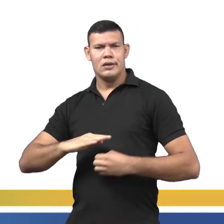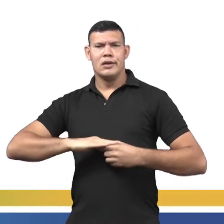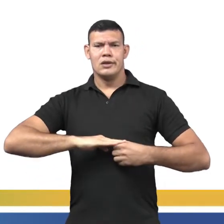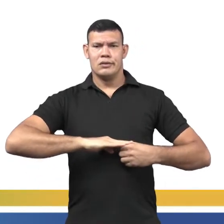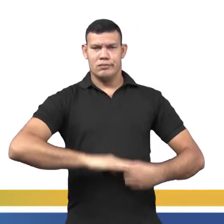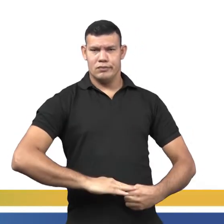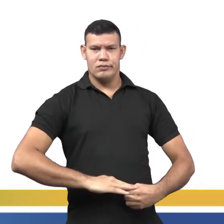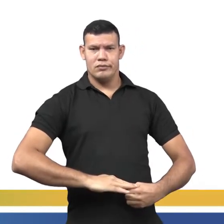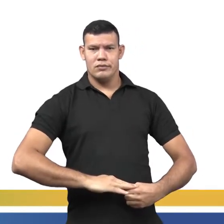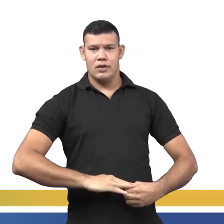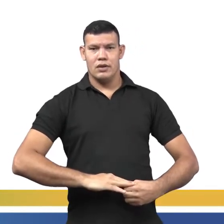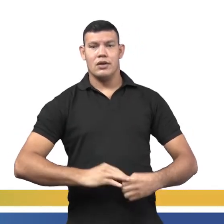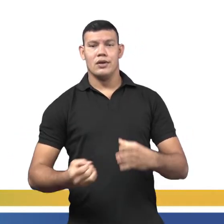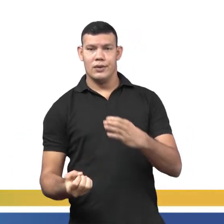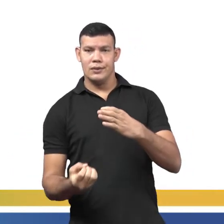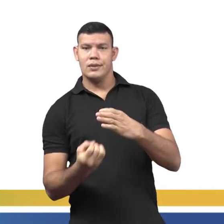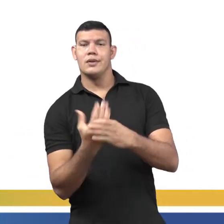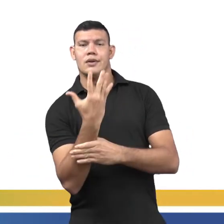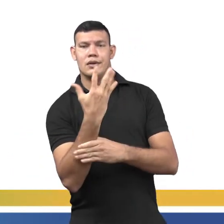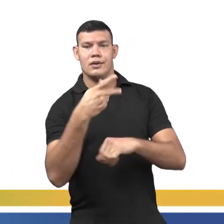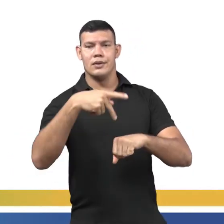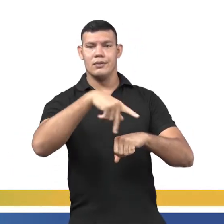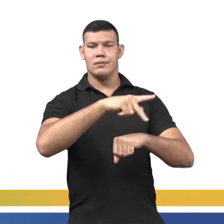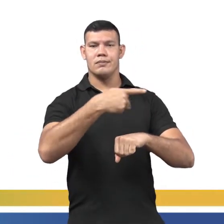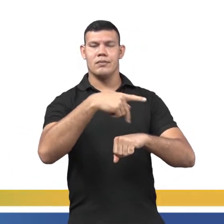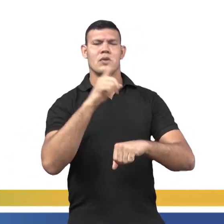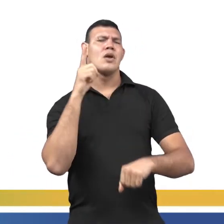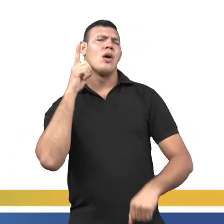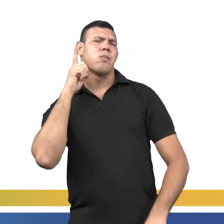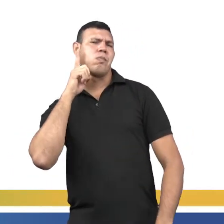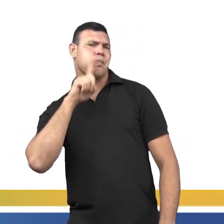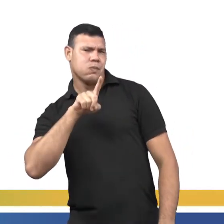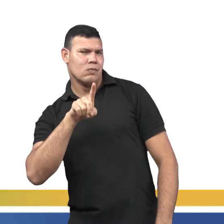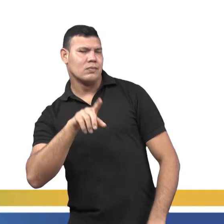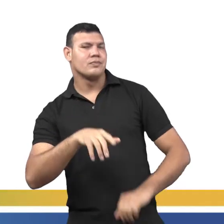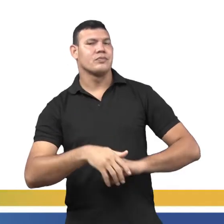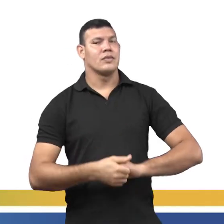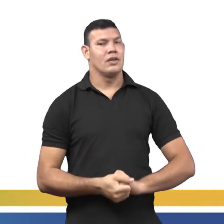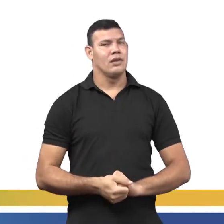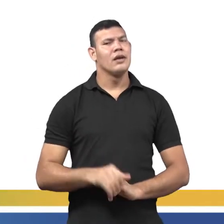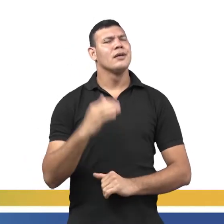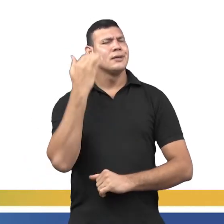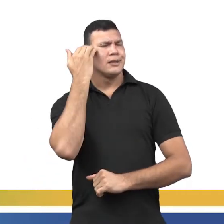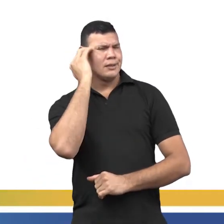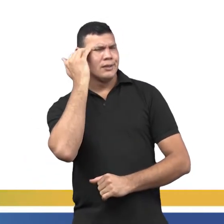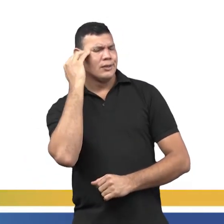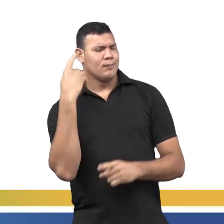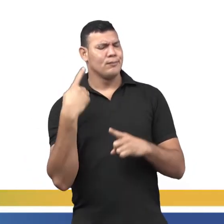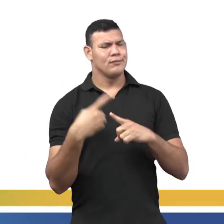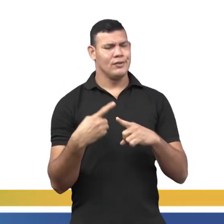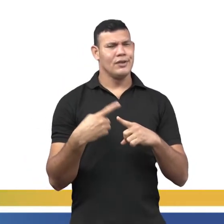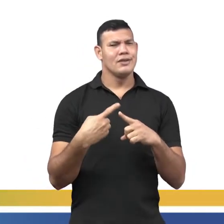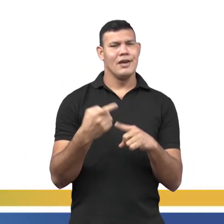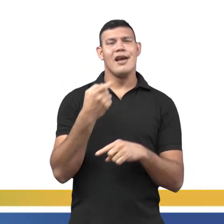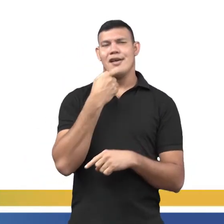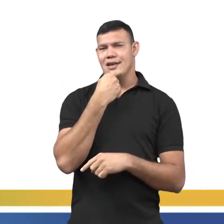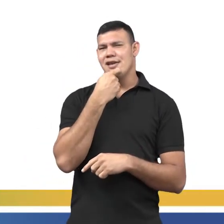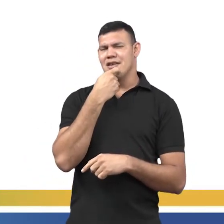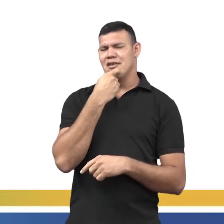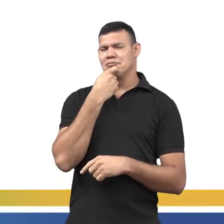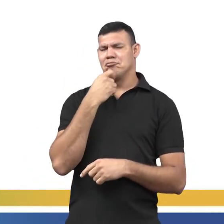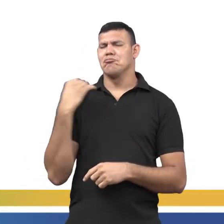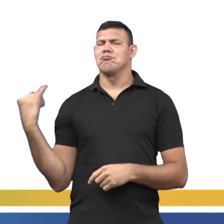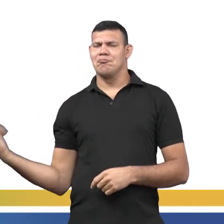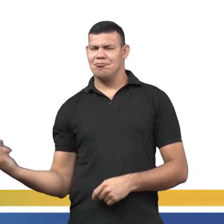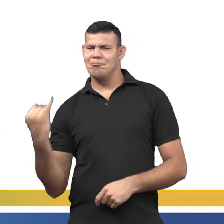Estados Unidos da América. E falando em Estados Unidos da América, vocês já conseguem entender aí o porquê que o inglês hoje é uma língua tão